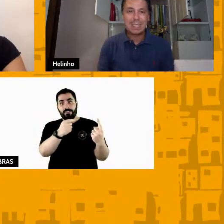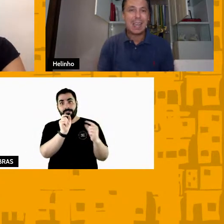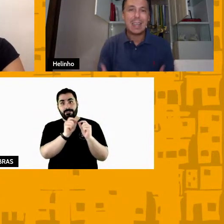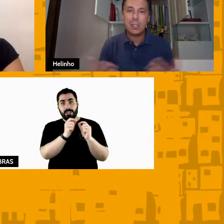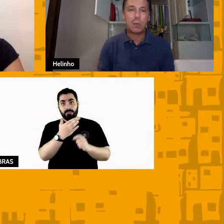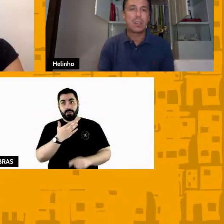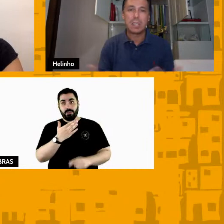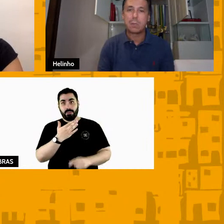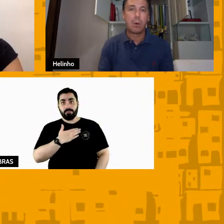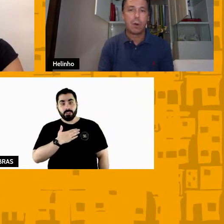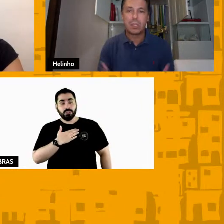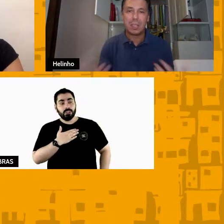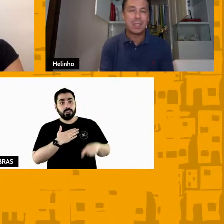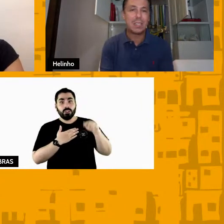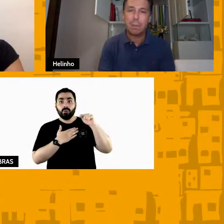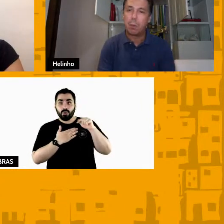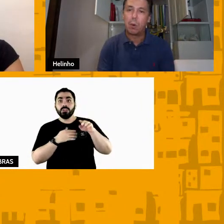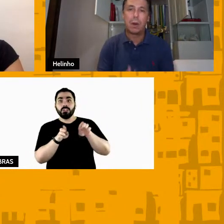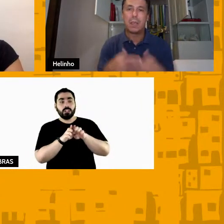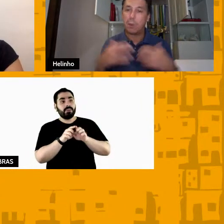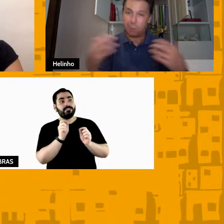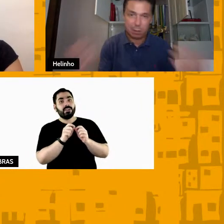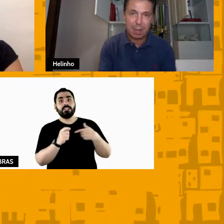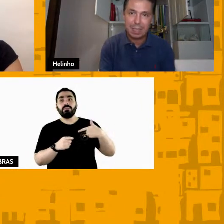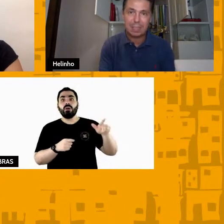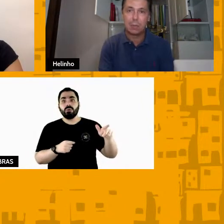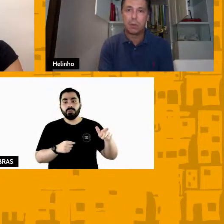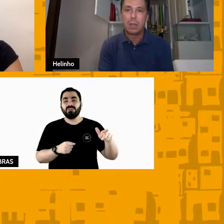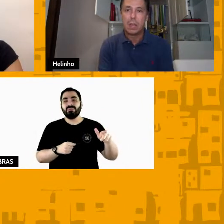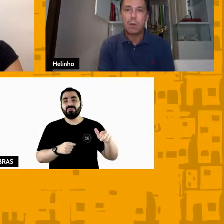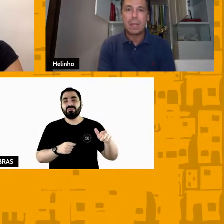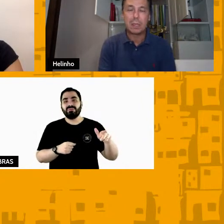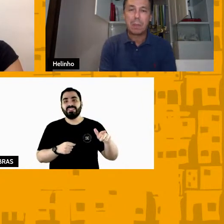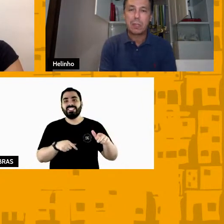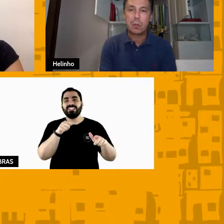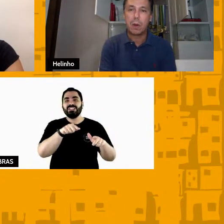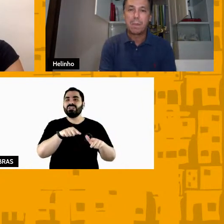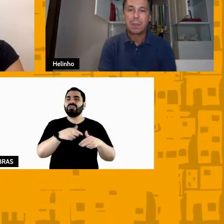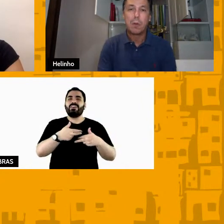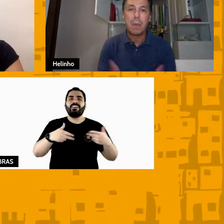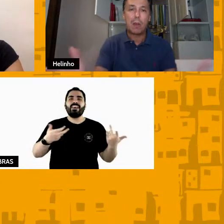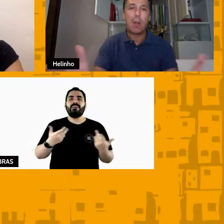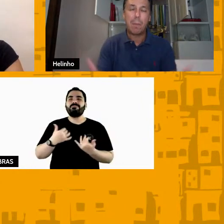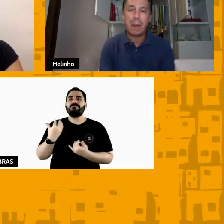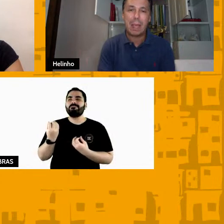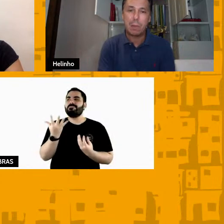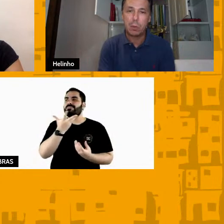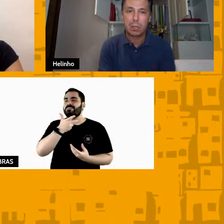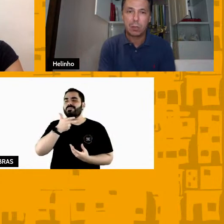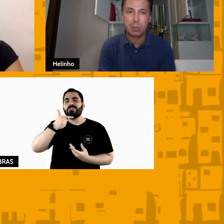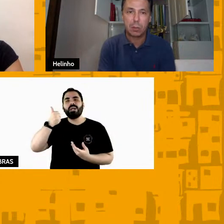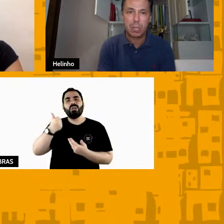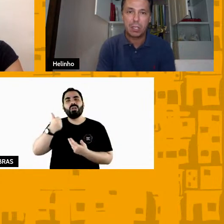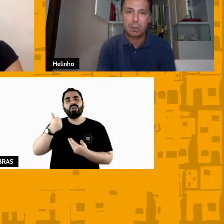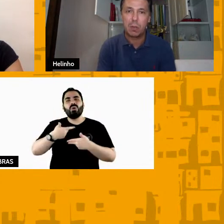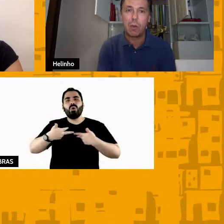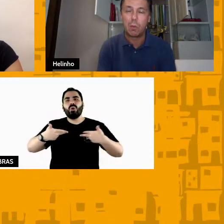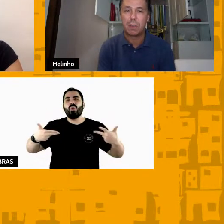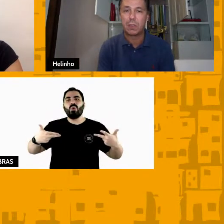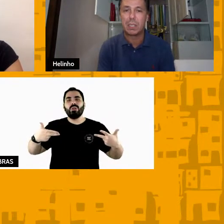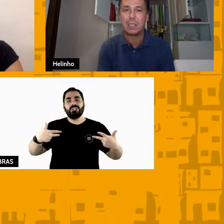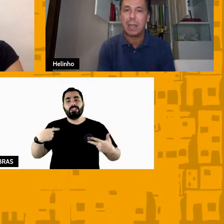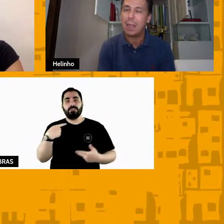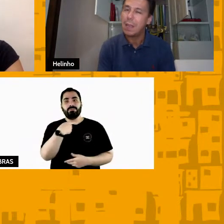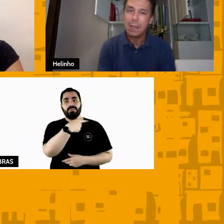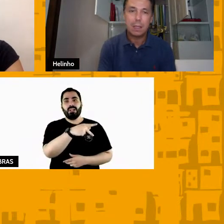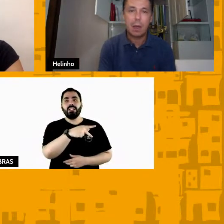uma série de coisas boas de energia boa e traçando com essa pessoa o melhor para ir em busca dos objetivos em